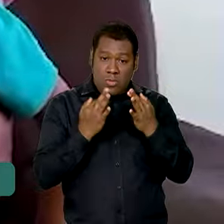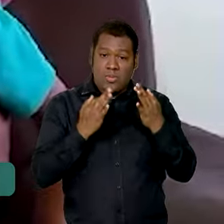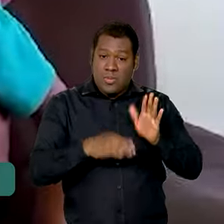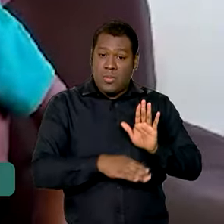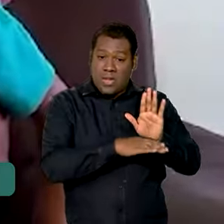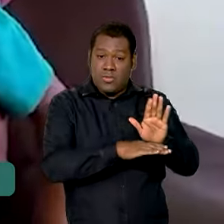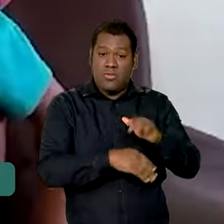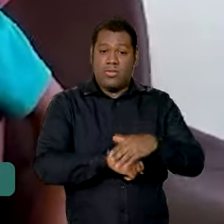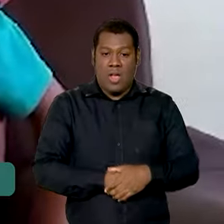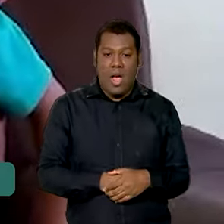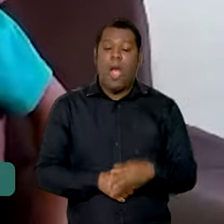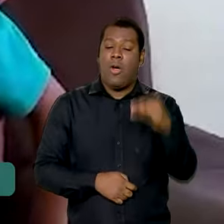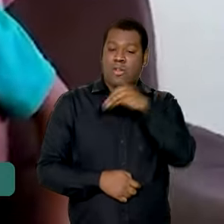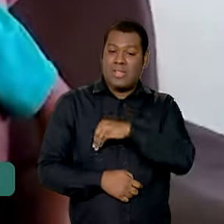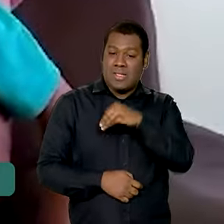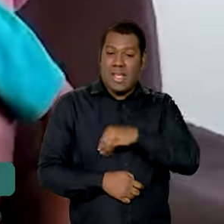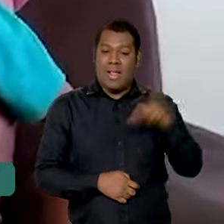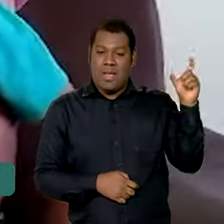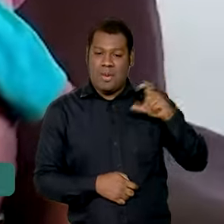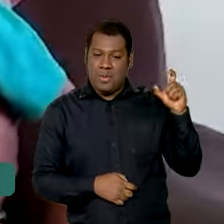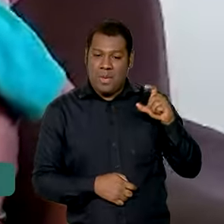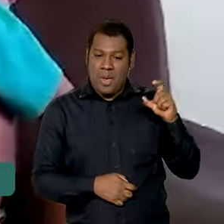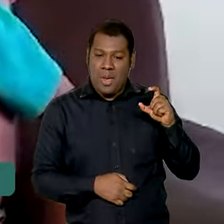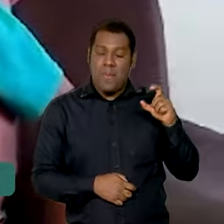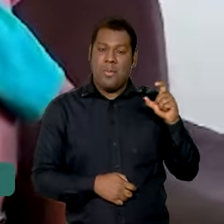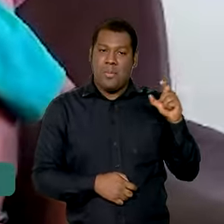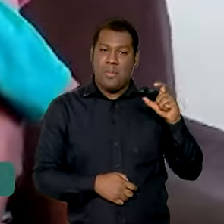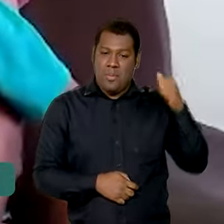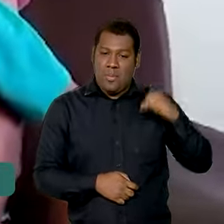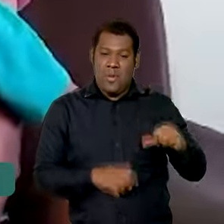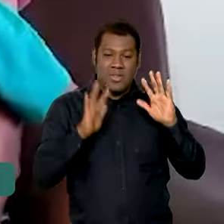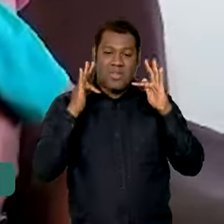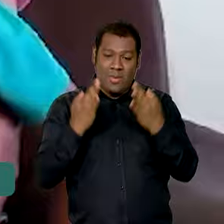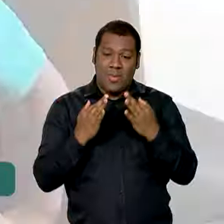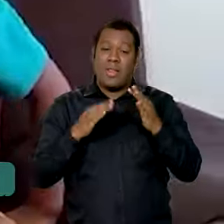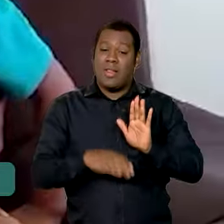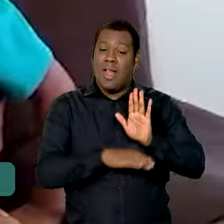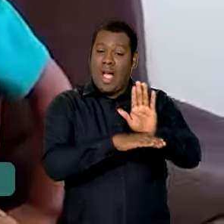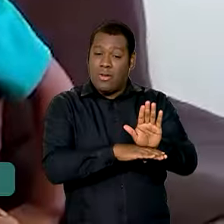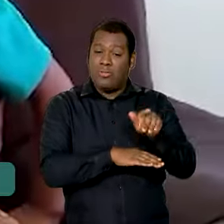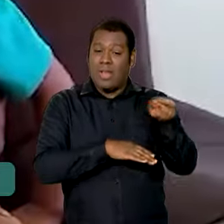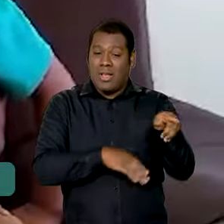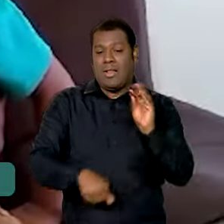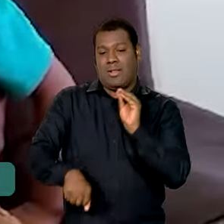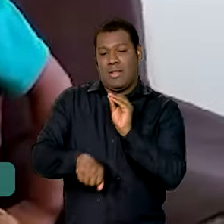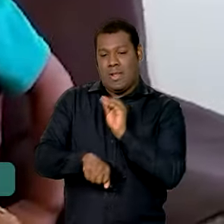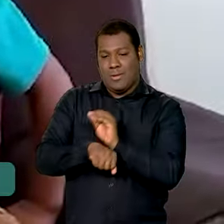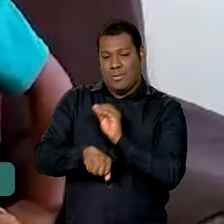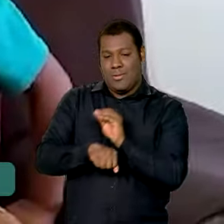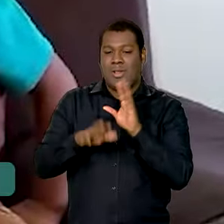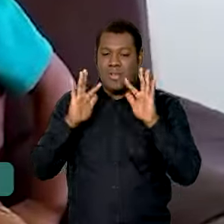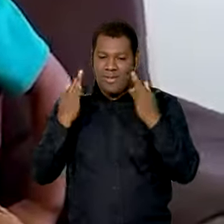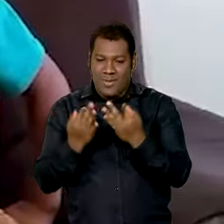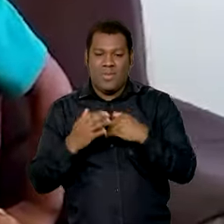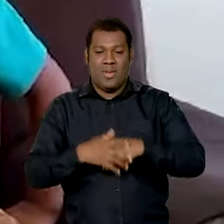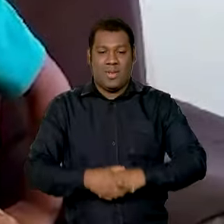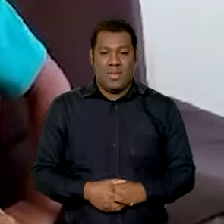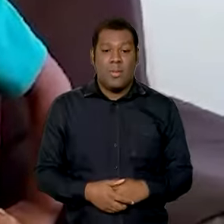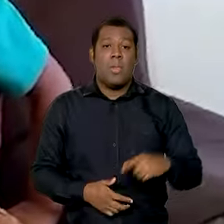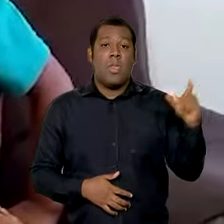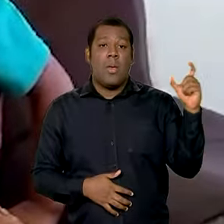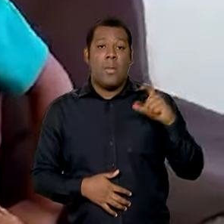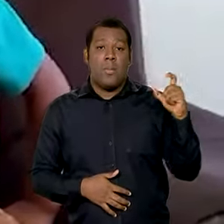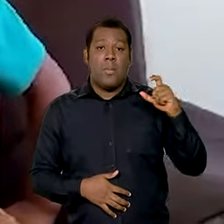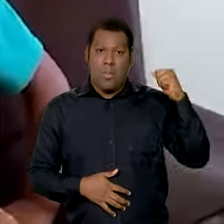que recebe é fundamental para conseguir pagar as contas no final do mês. O Bolsa Família, ele veio para